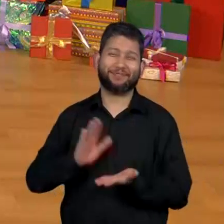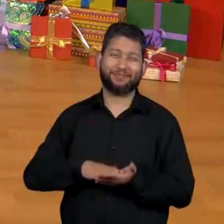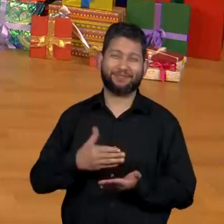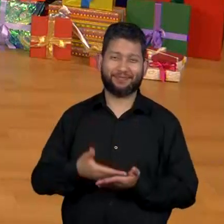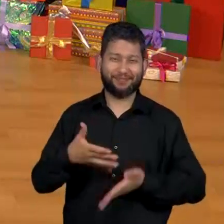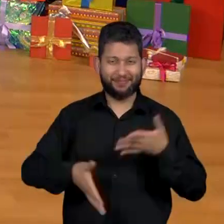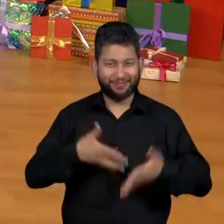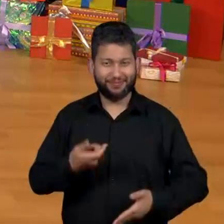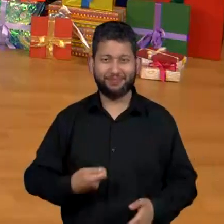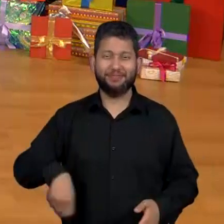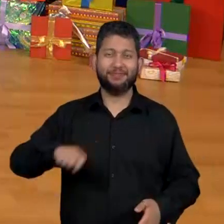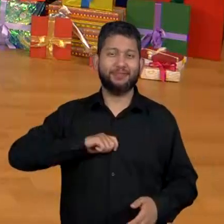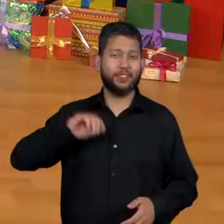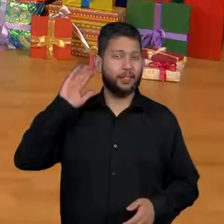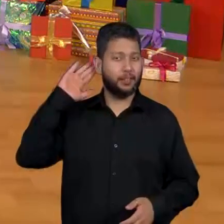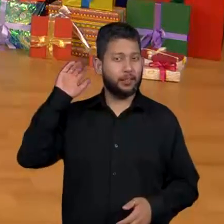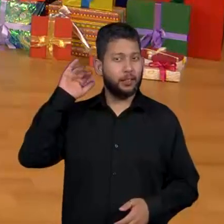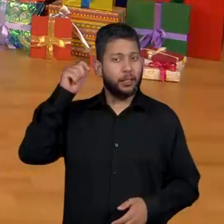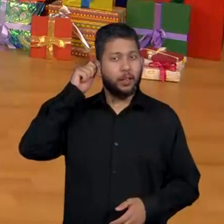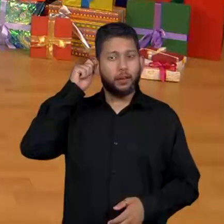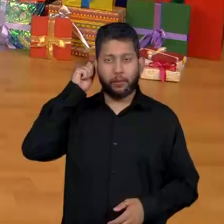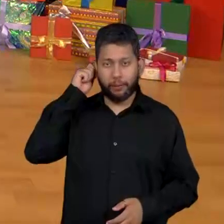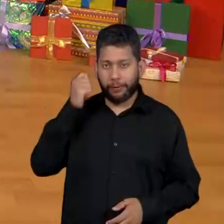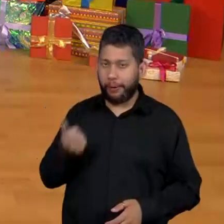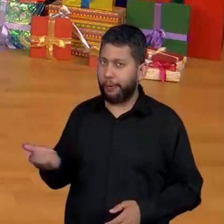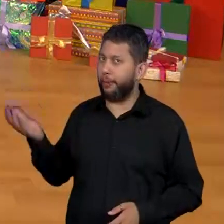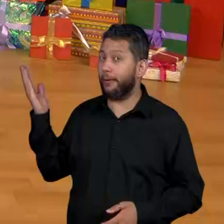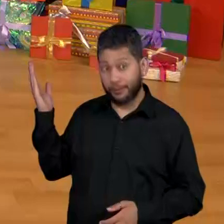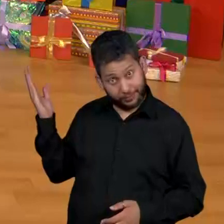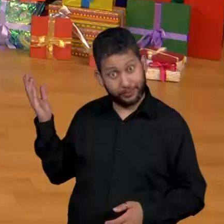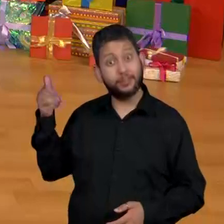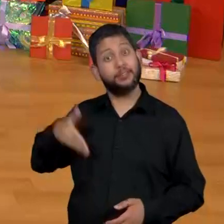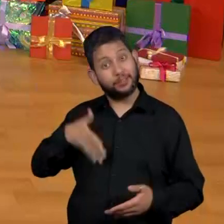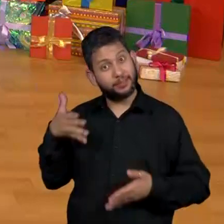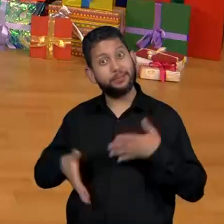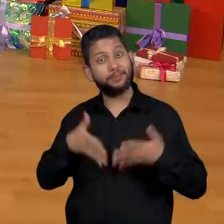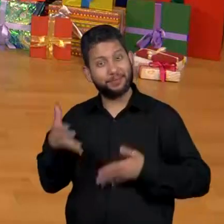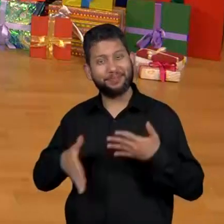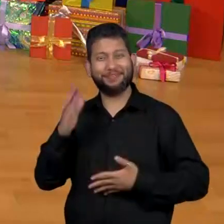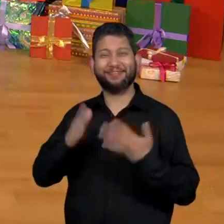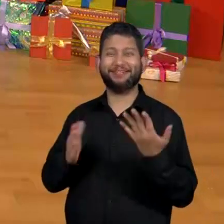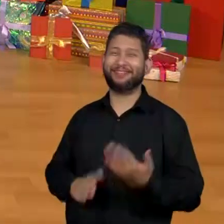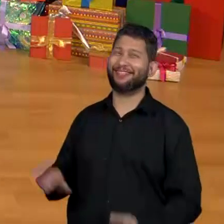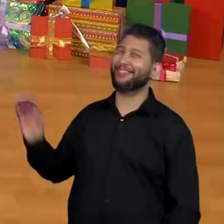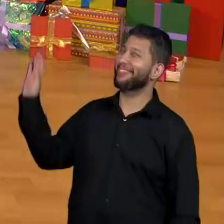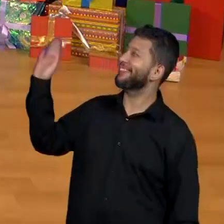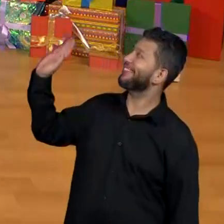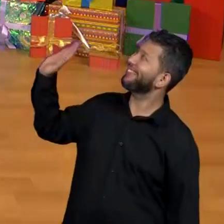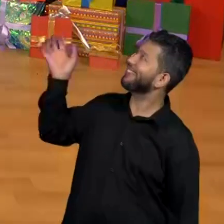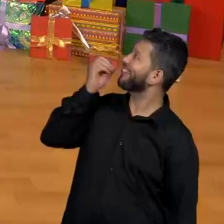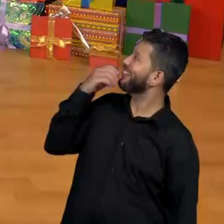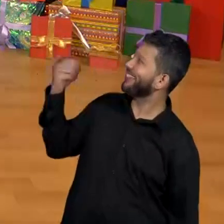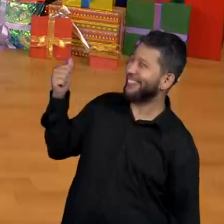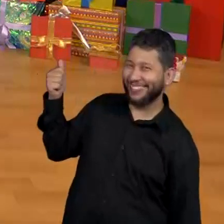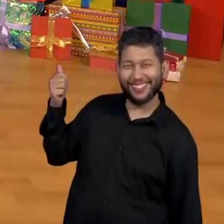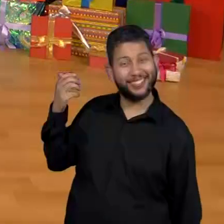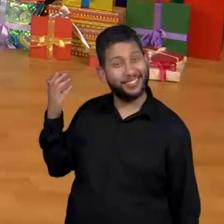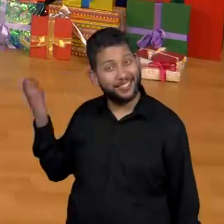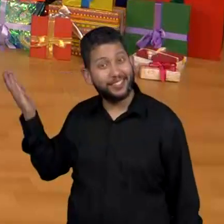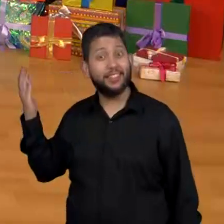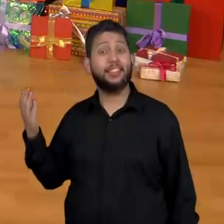muitíssimo bem acompanhada conosco hoje lá do time de livras, o Andrei. Bem-vindo, Andrei!